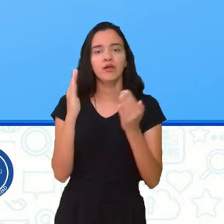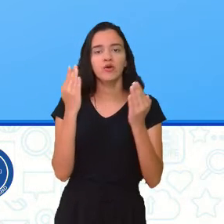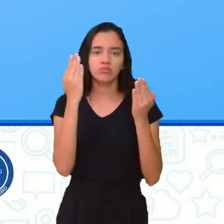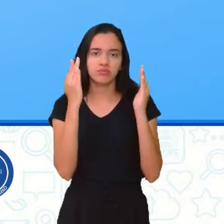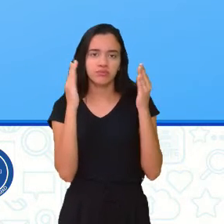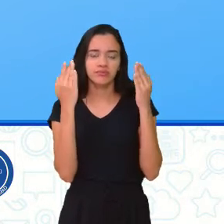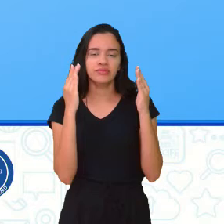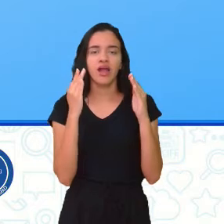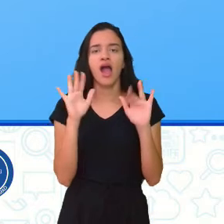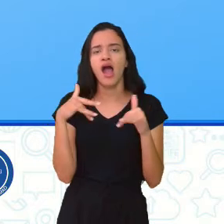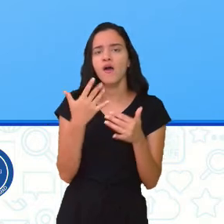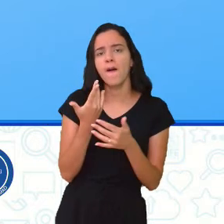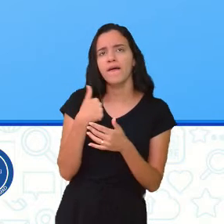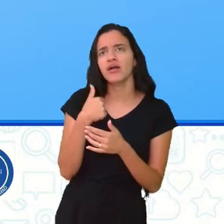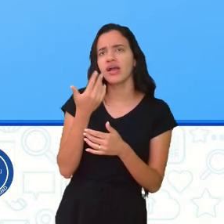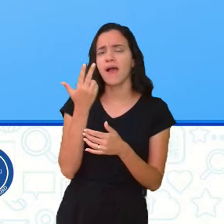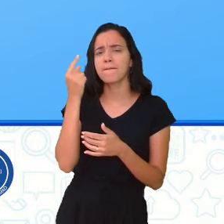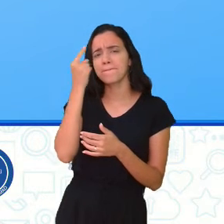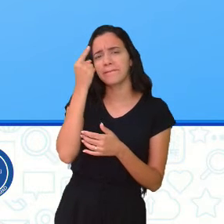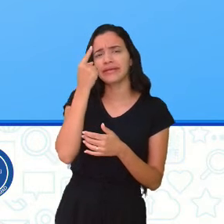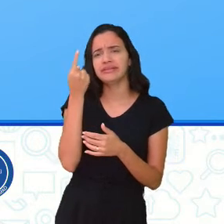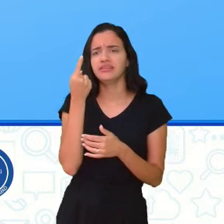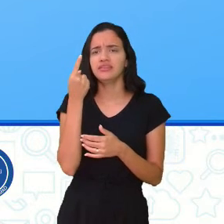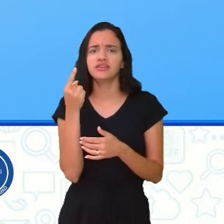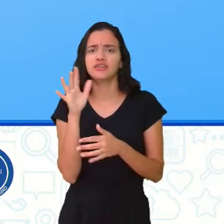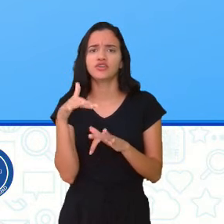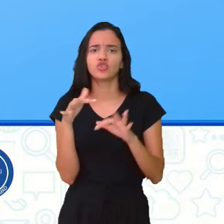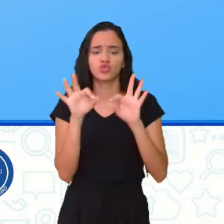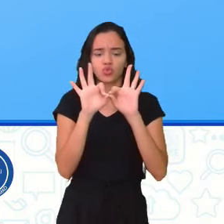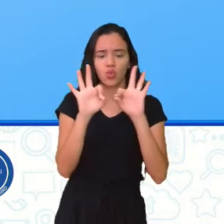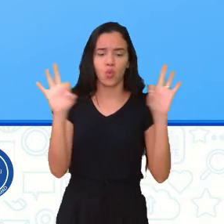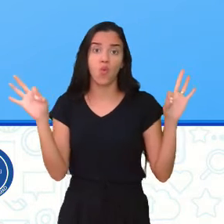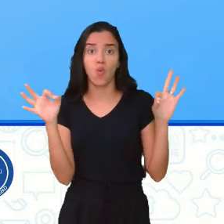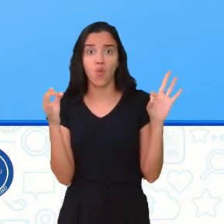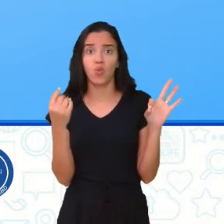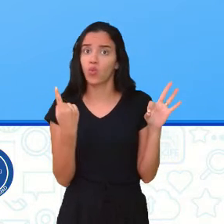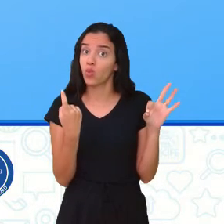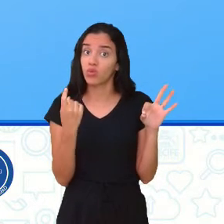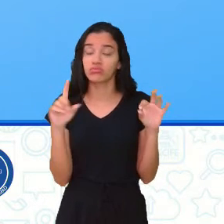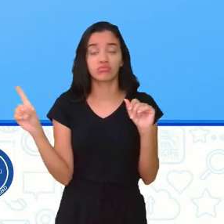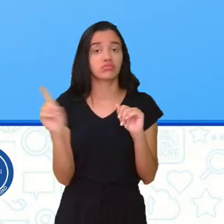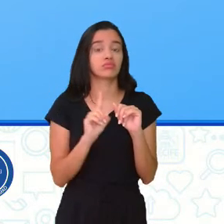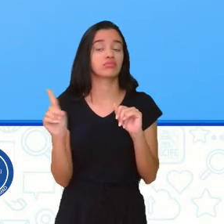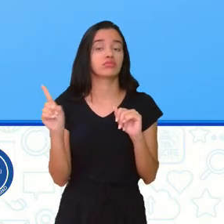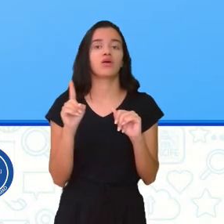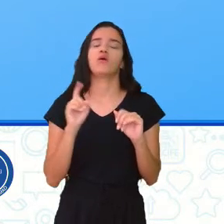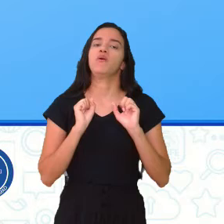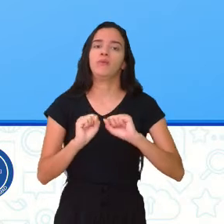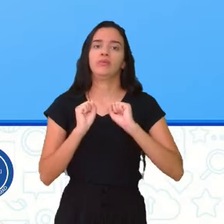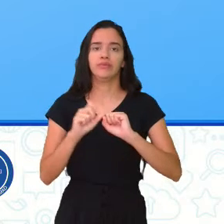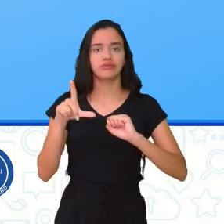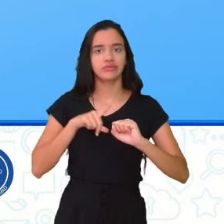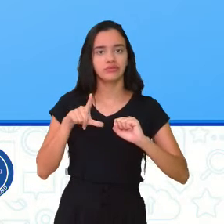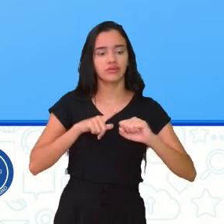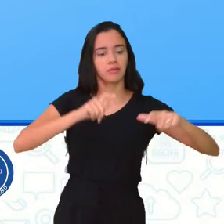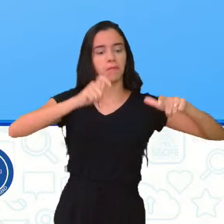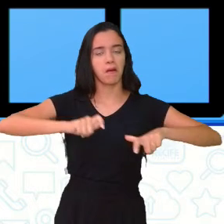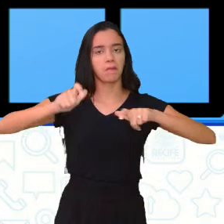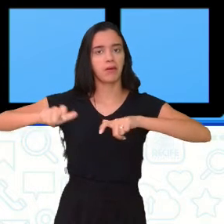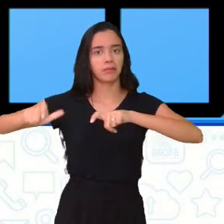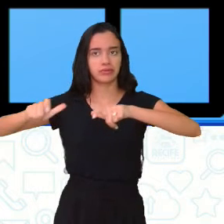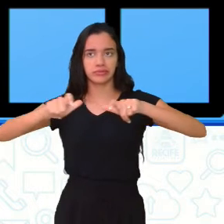simetria, eu não posso pensar só no eixo de simetria numa posição única. Ela pode ter diversas posições.